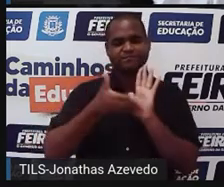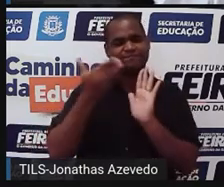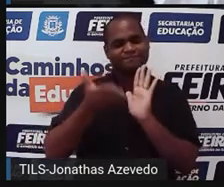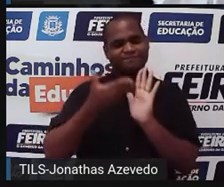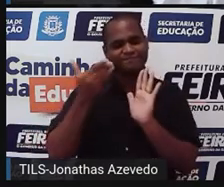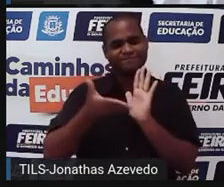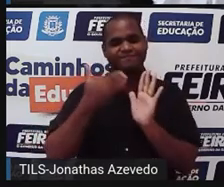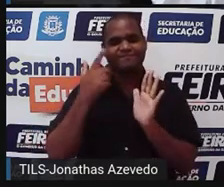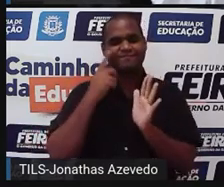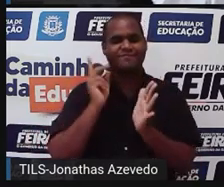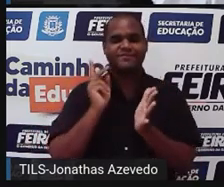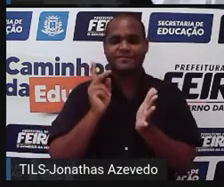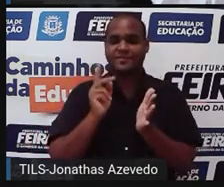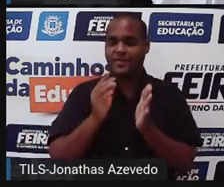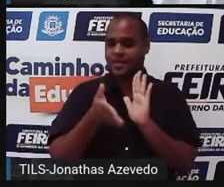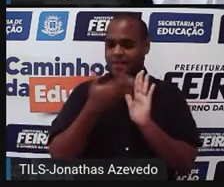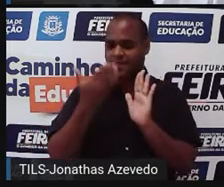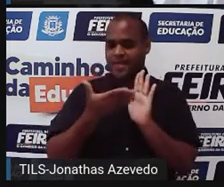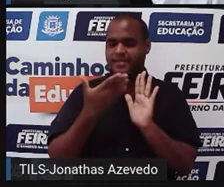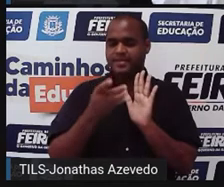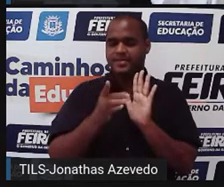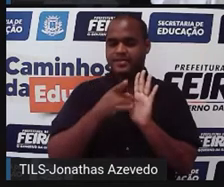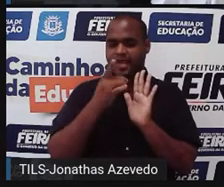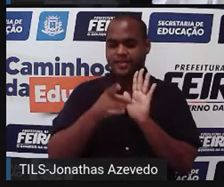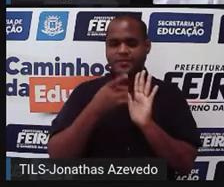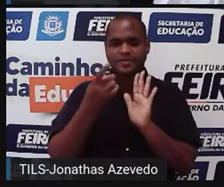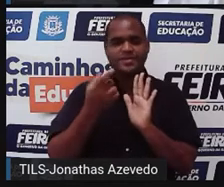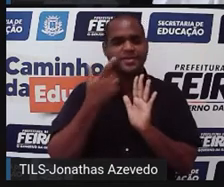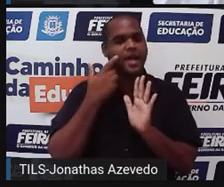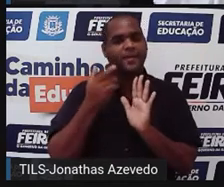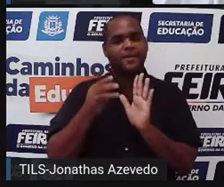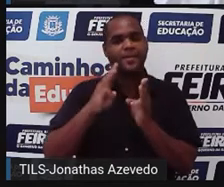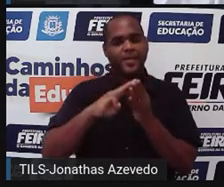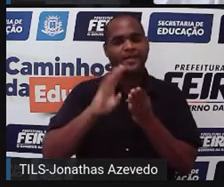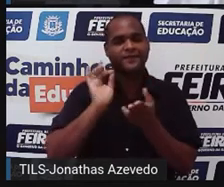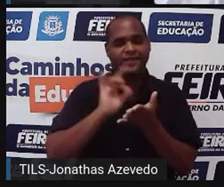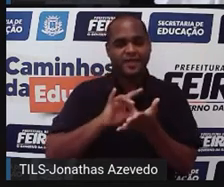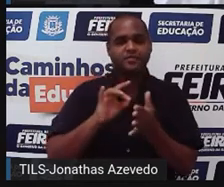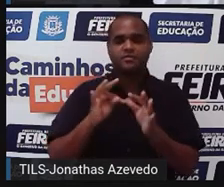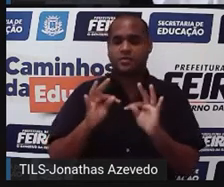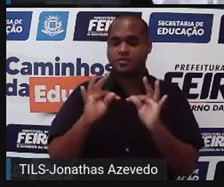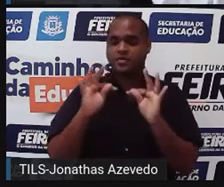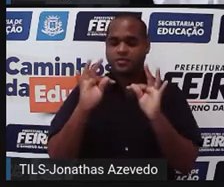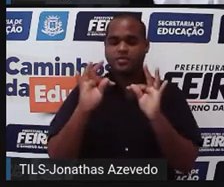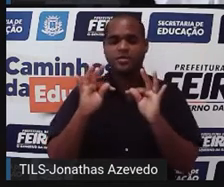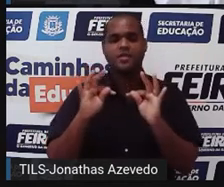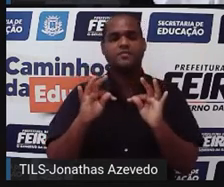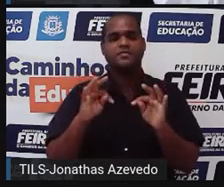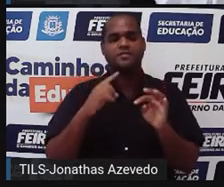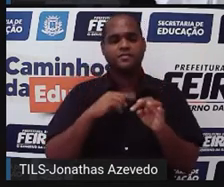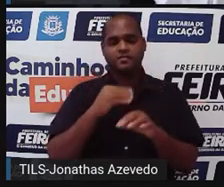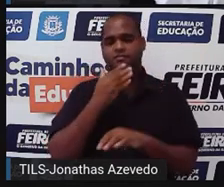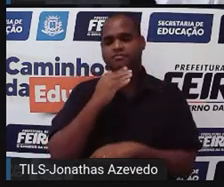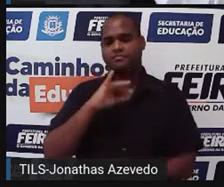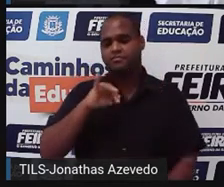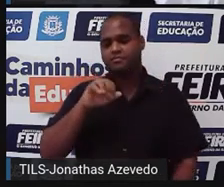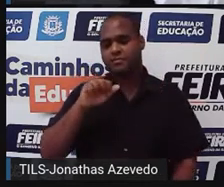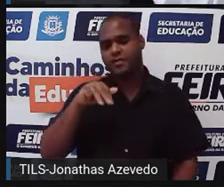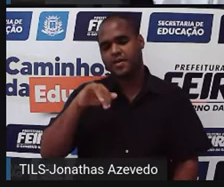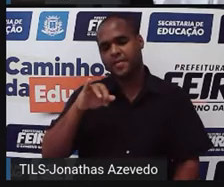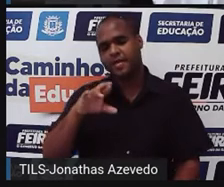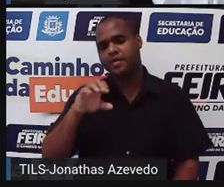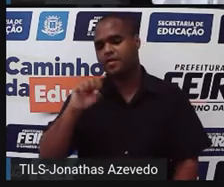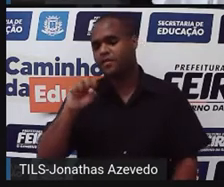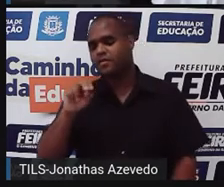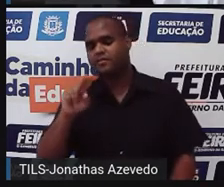matemática, um livro didático, tá? Que é um livro chamado Matemática, Realidade e Tecnologia. O autor, ele é o João Missouza,